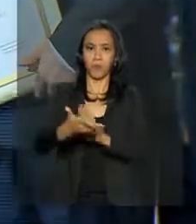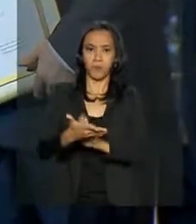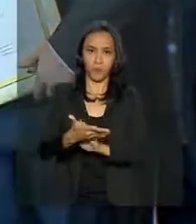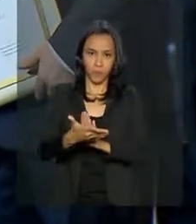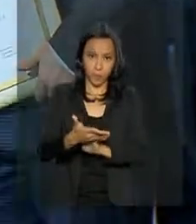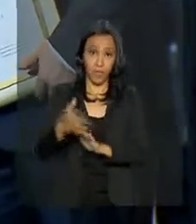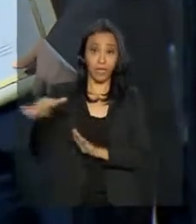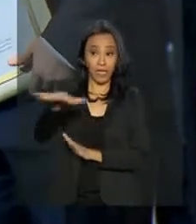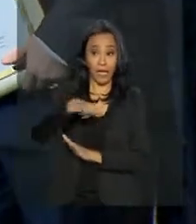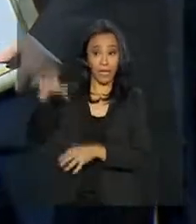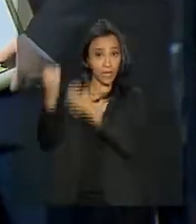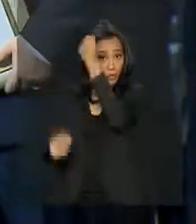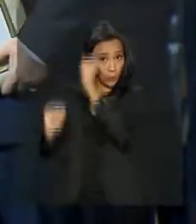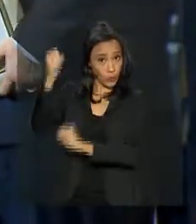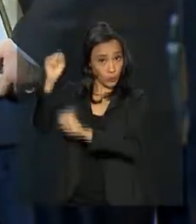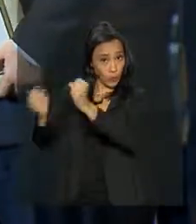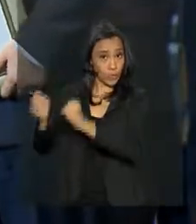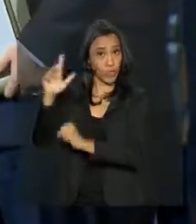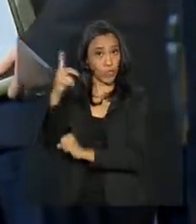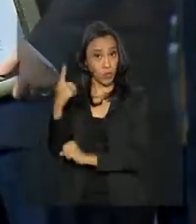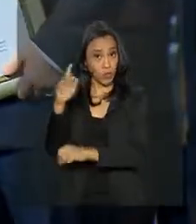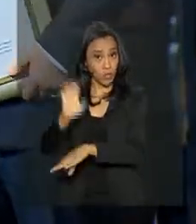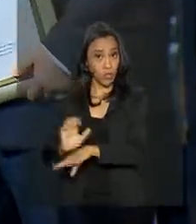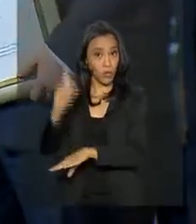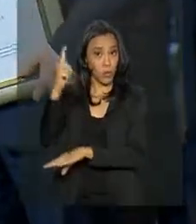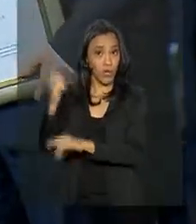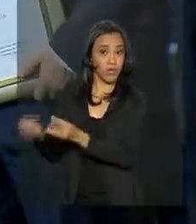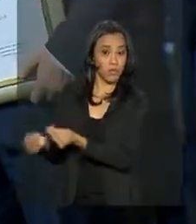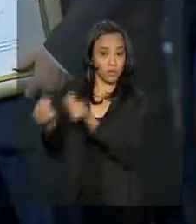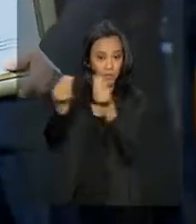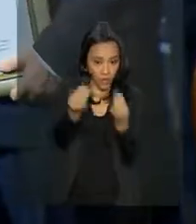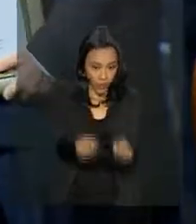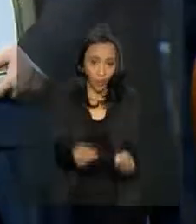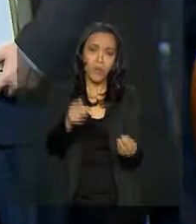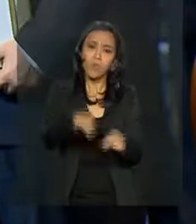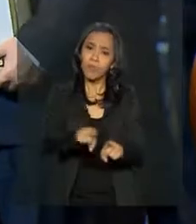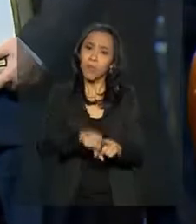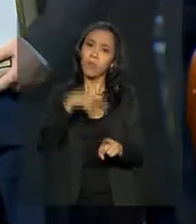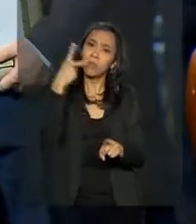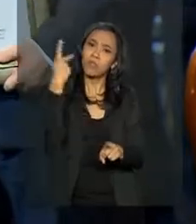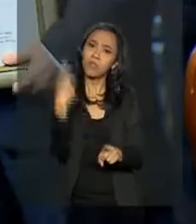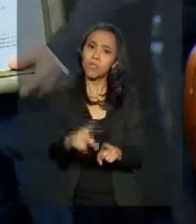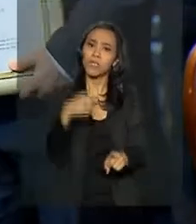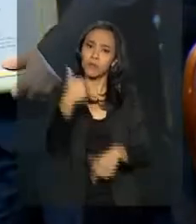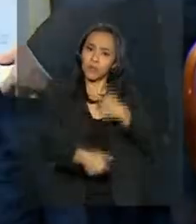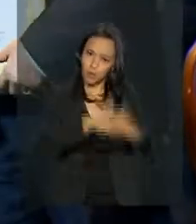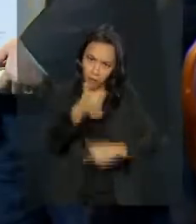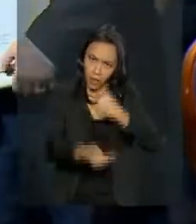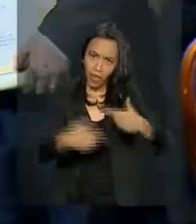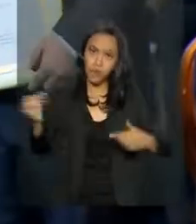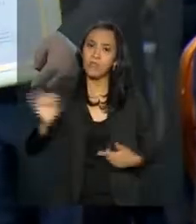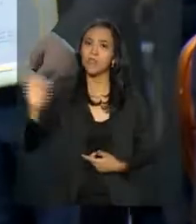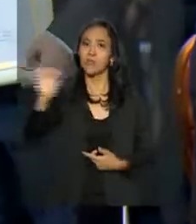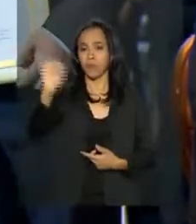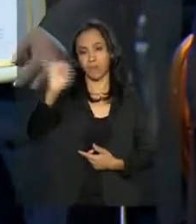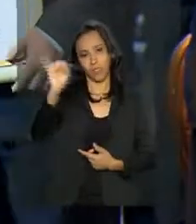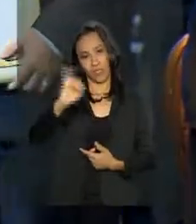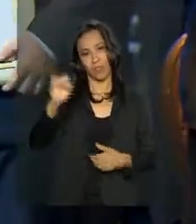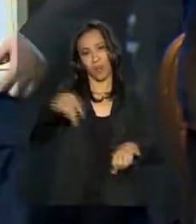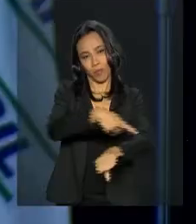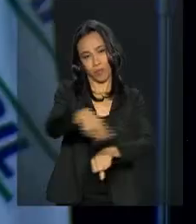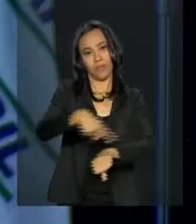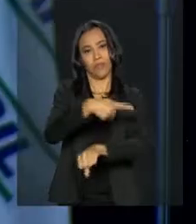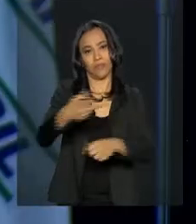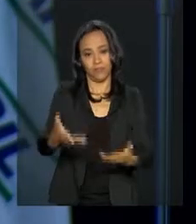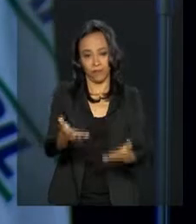sistema industrial em Goiás a personalidades e instituições por serviços relevantes prestados ao Estado e ao